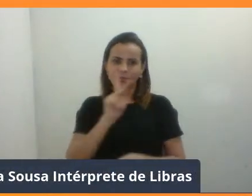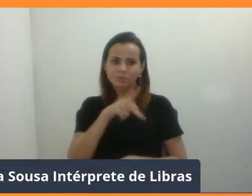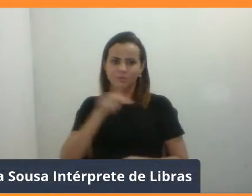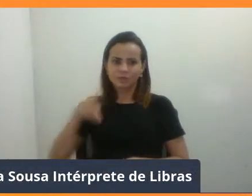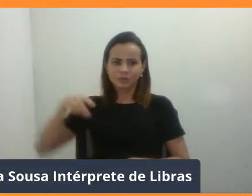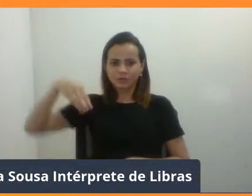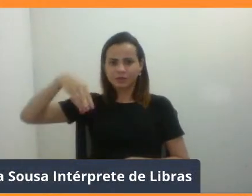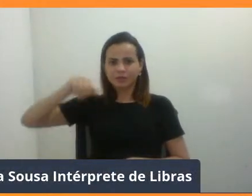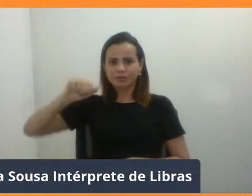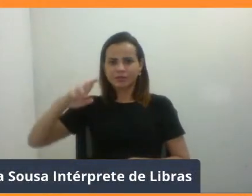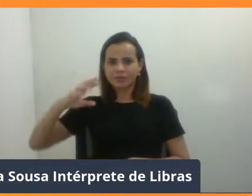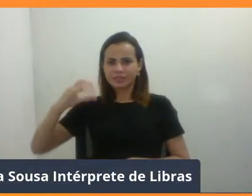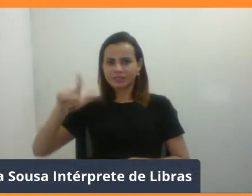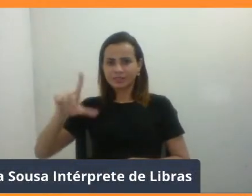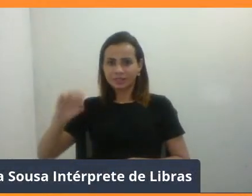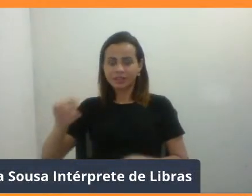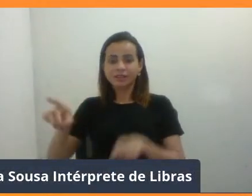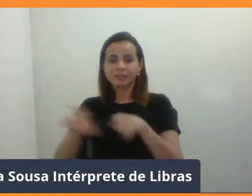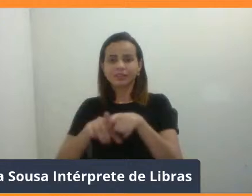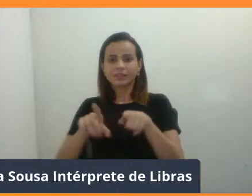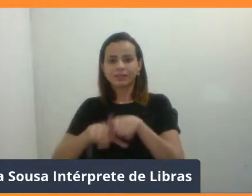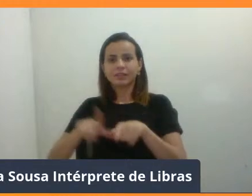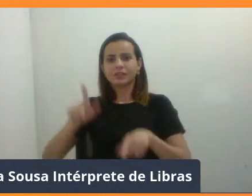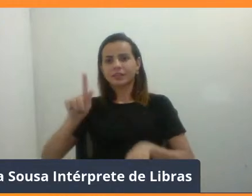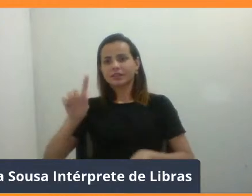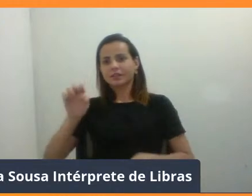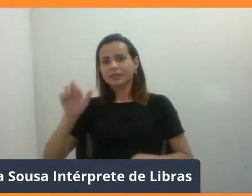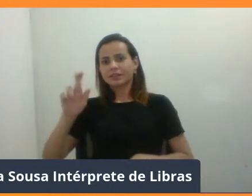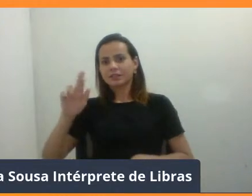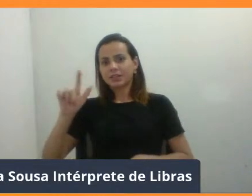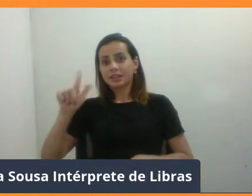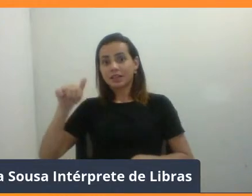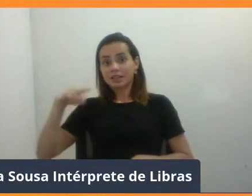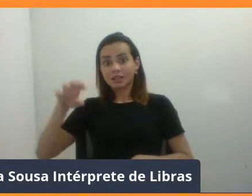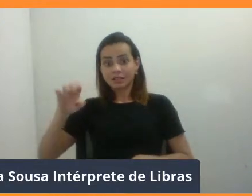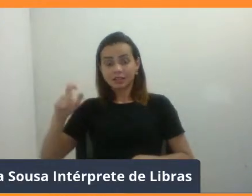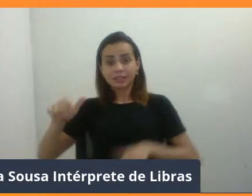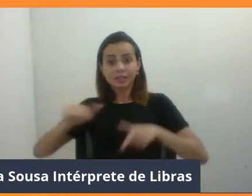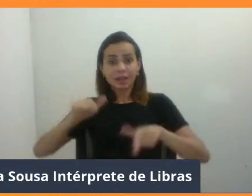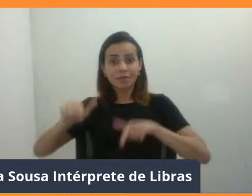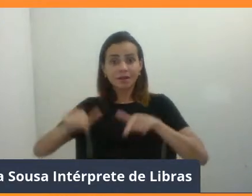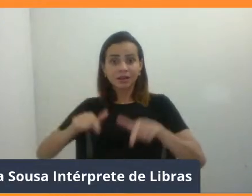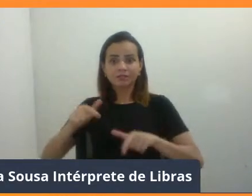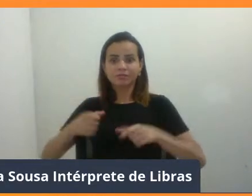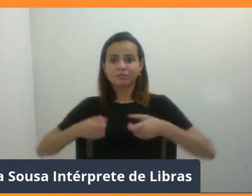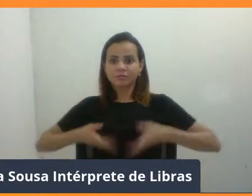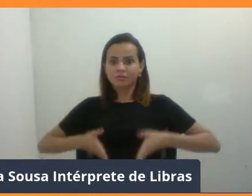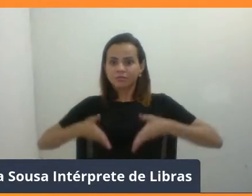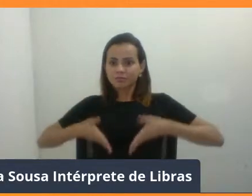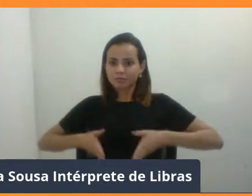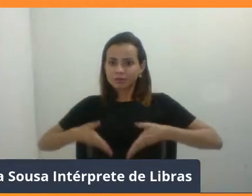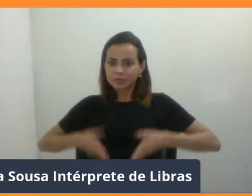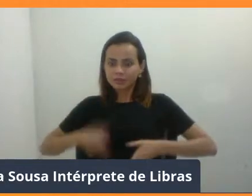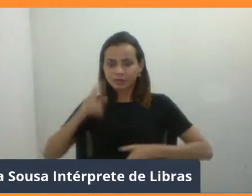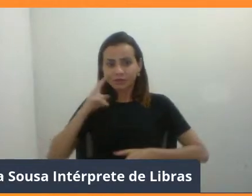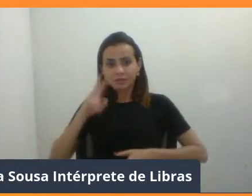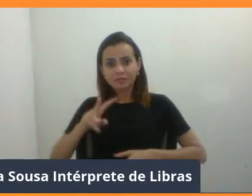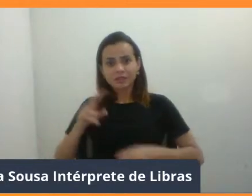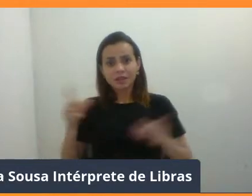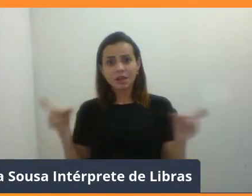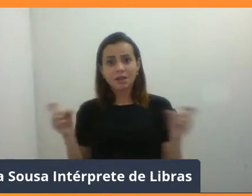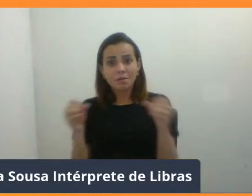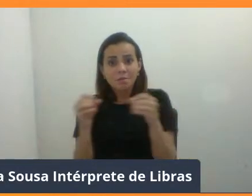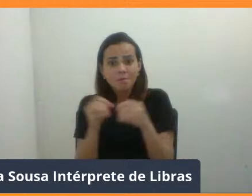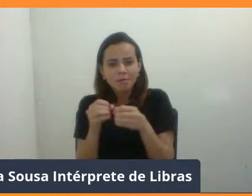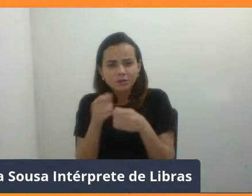Gerlani também, né? Que trabalham com reprodução. Porque você vê que é algo muito próximo, né? E